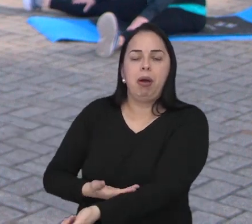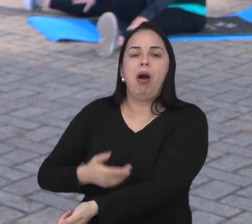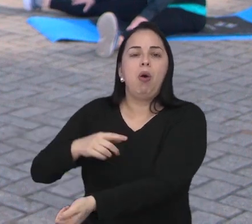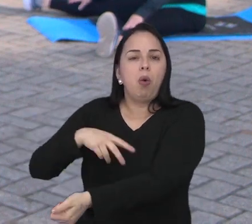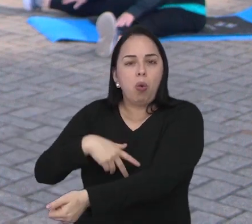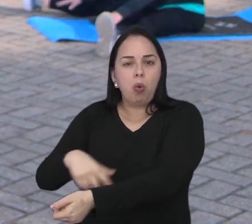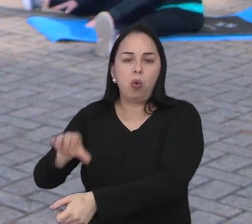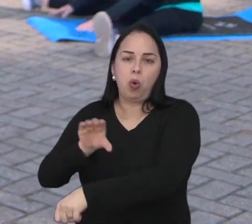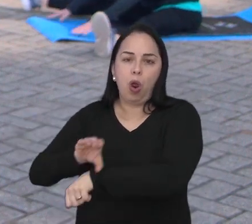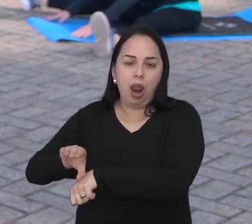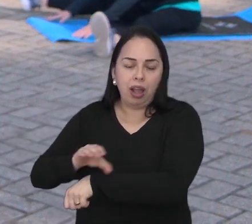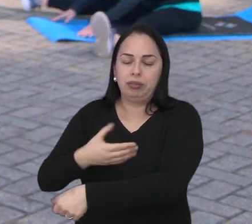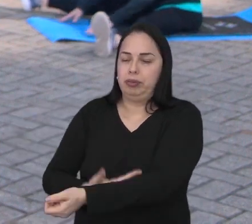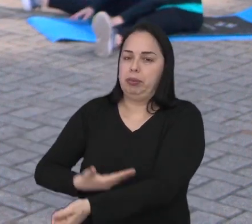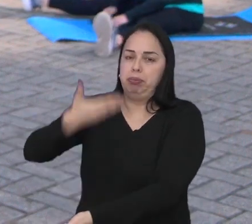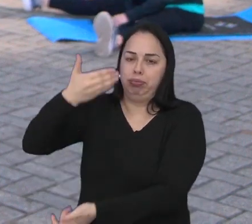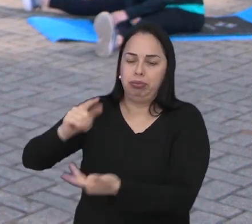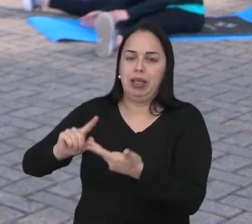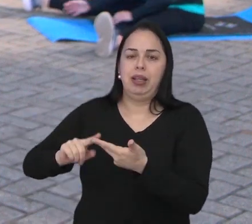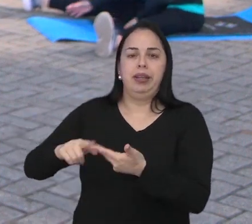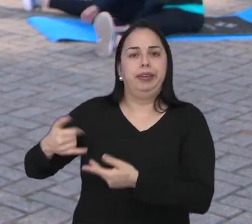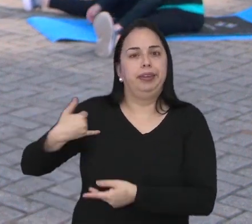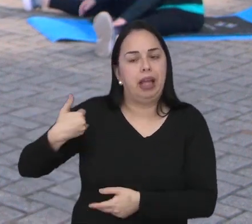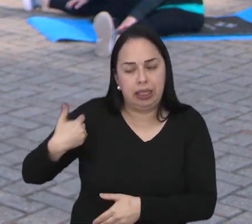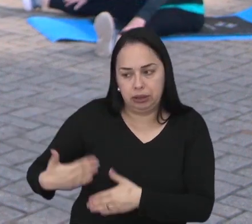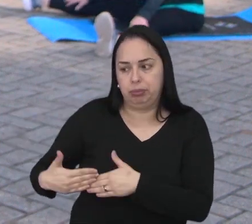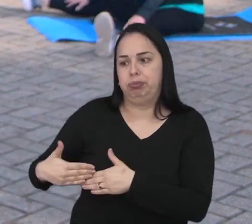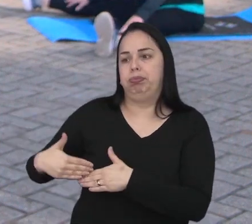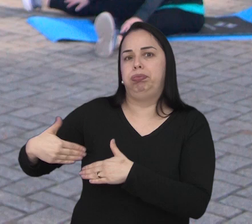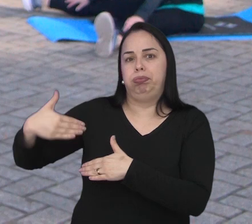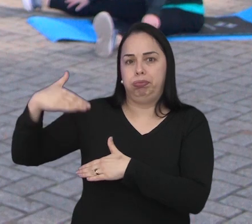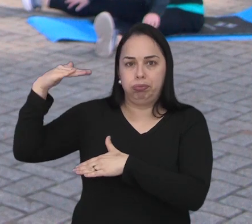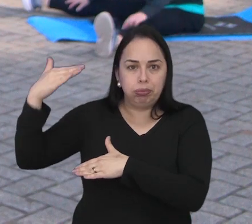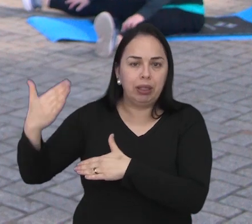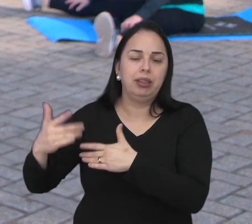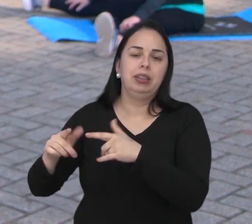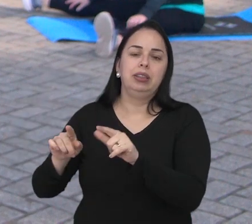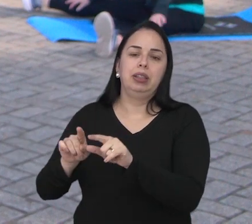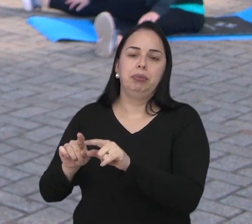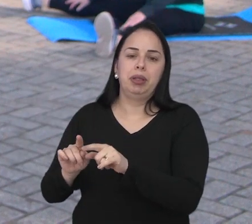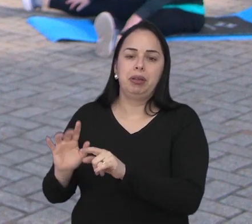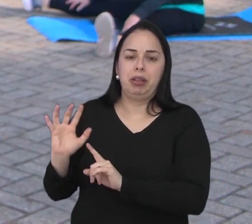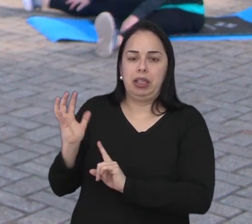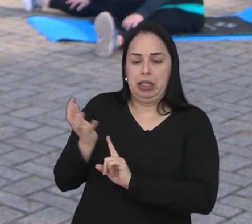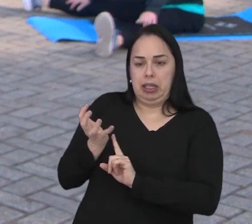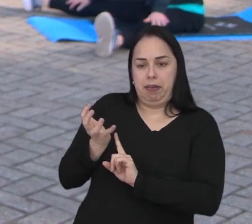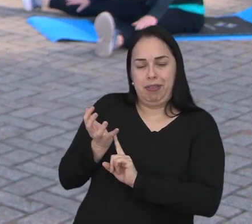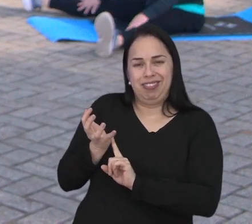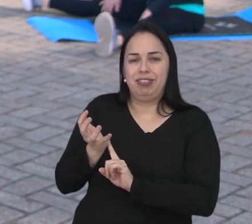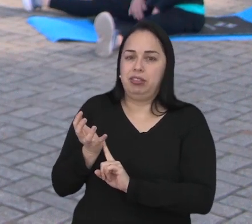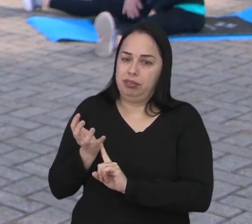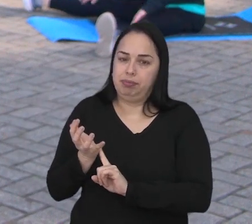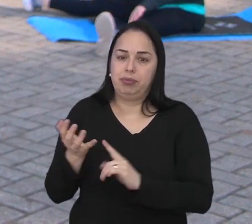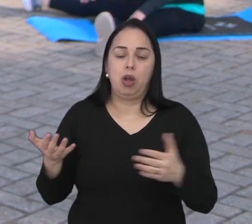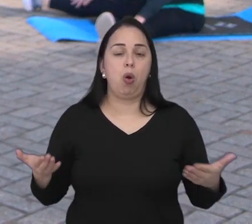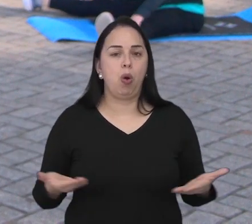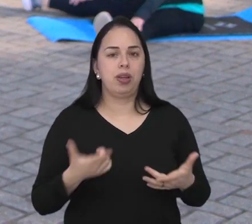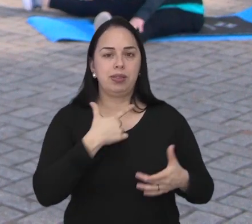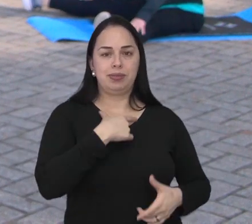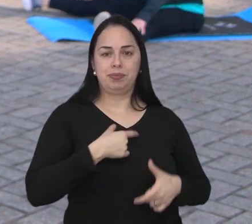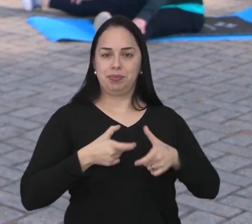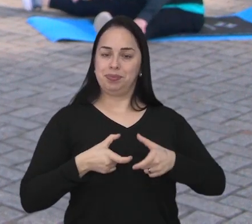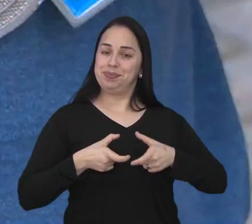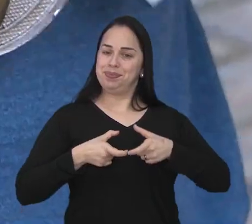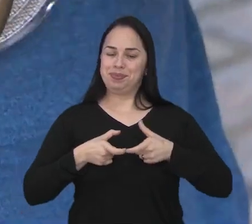desregulado. O colesterol mais alto, a idade chegando também. Então, tudo isso acabou me